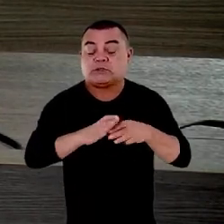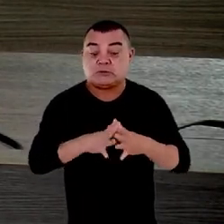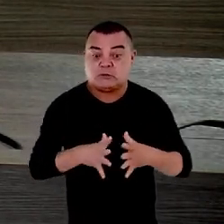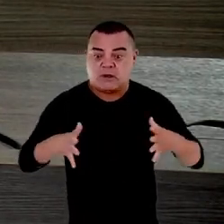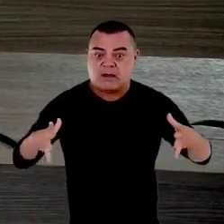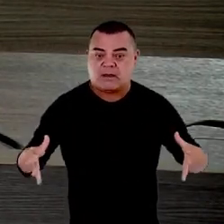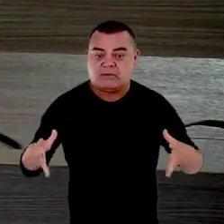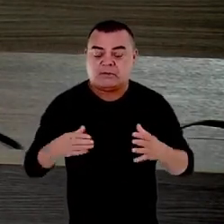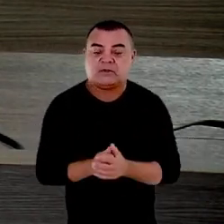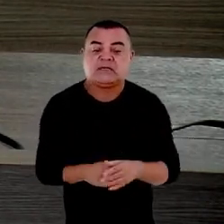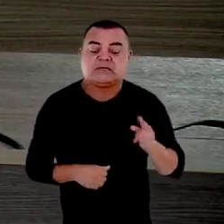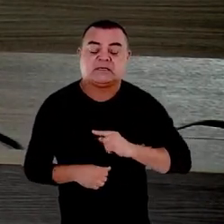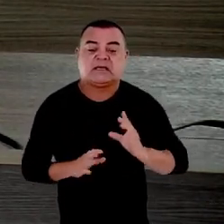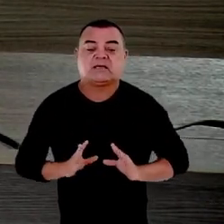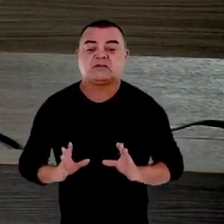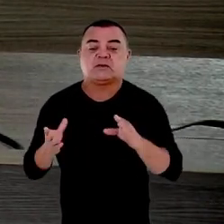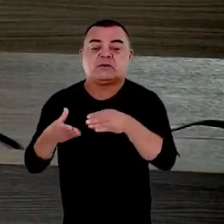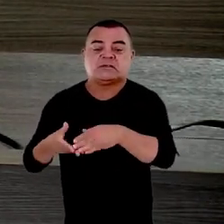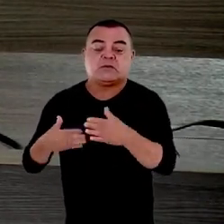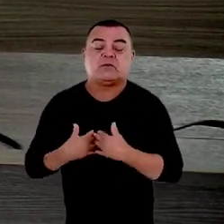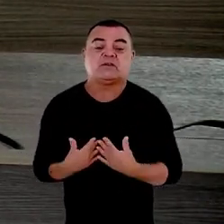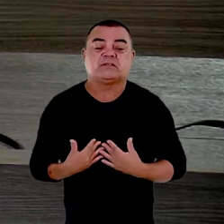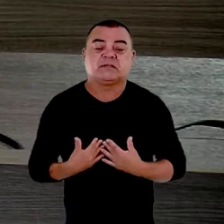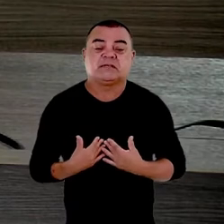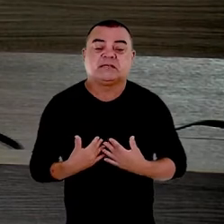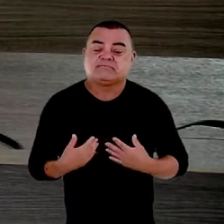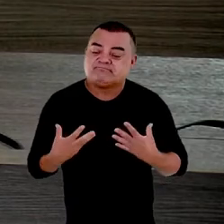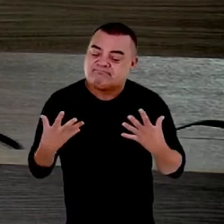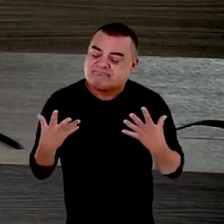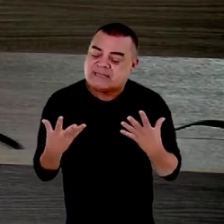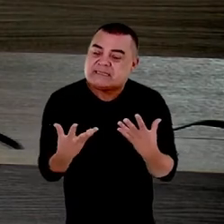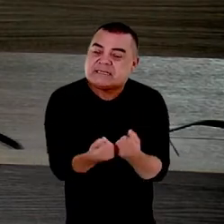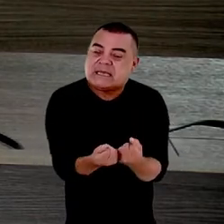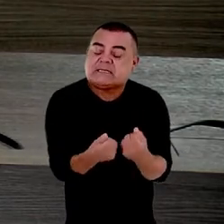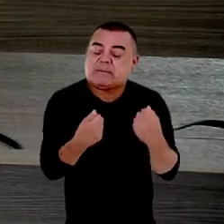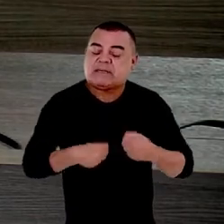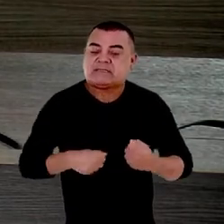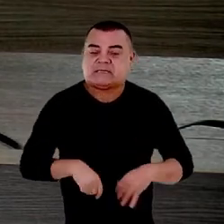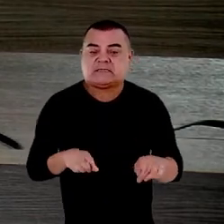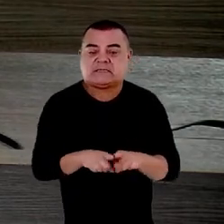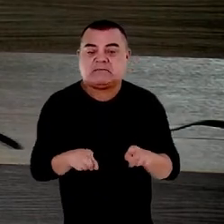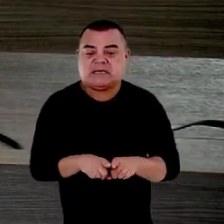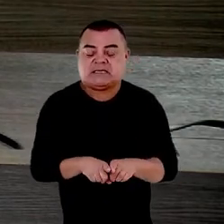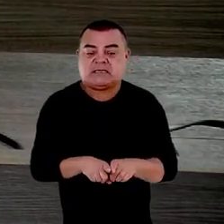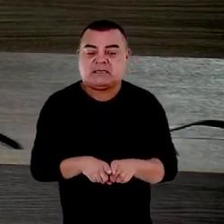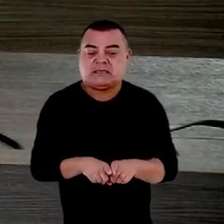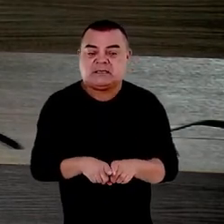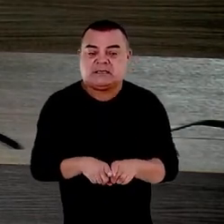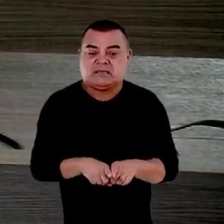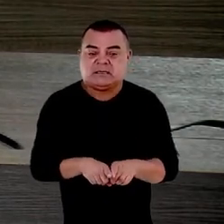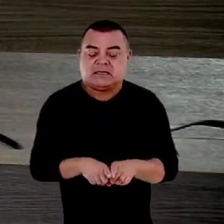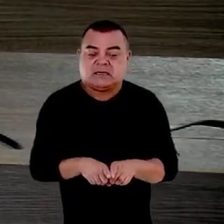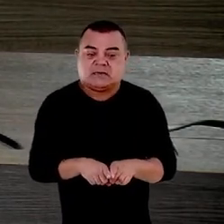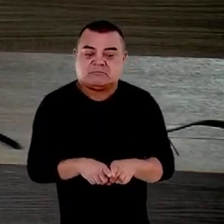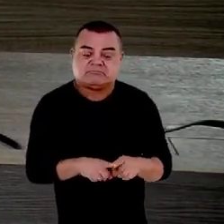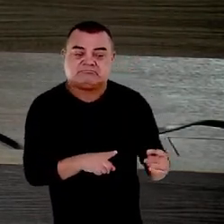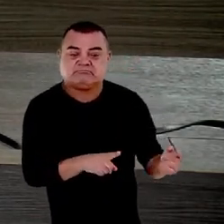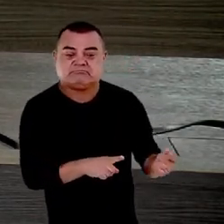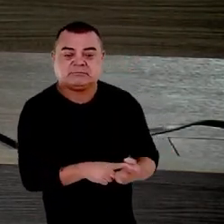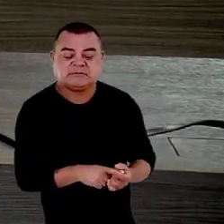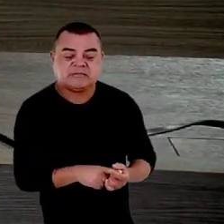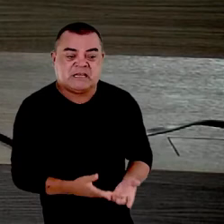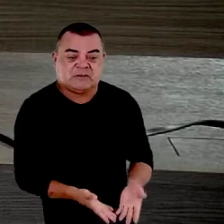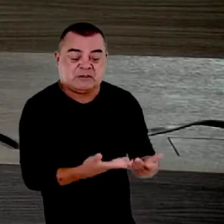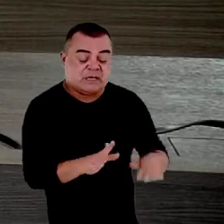que esta comissão hoje abraça e que é preciso também como já tem feito se protrair por todo o